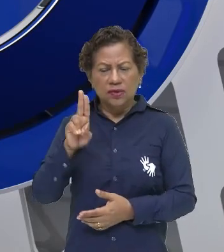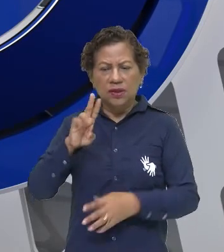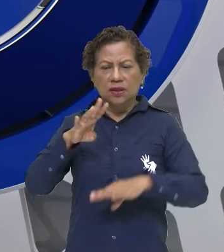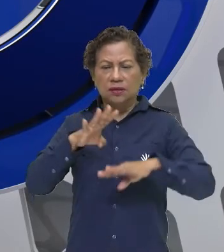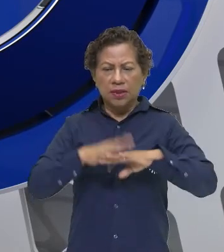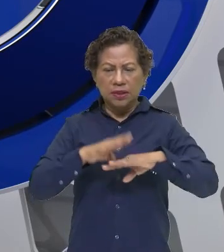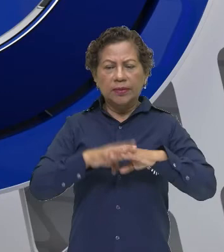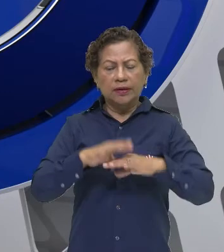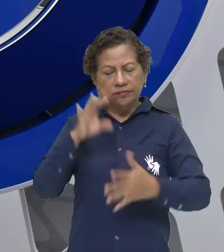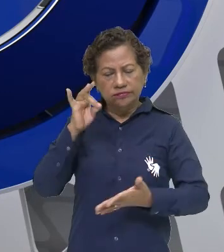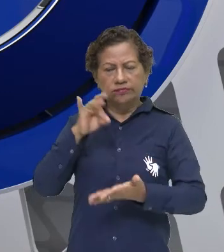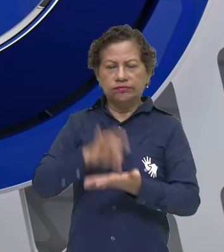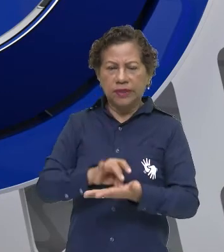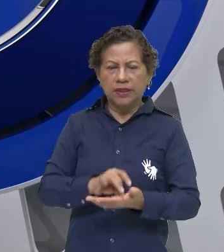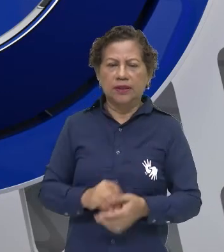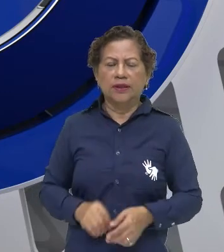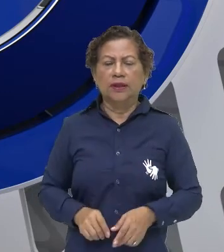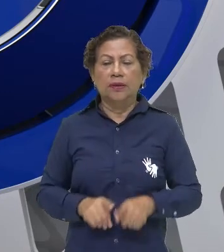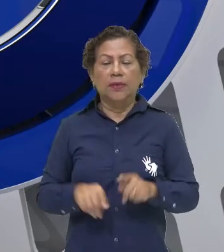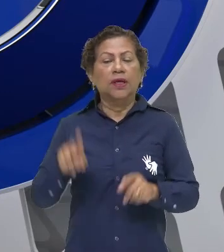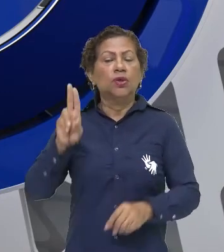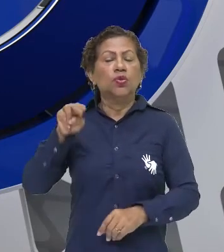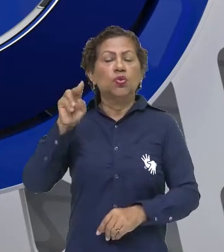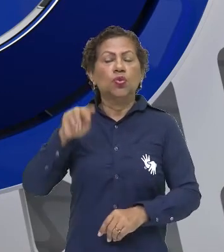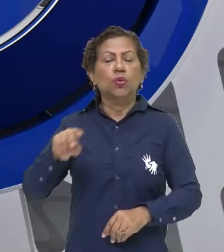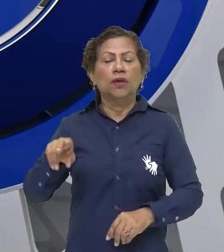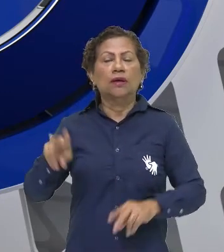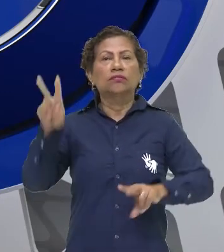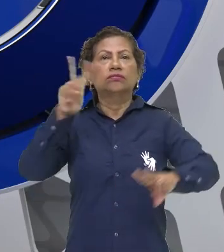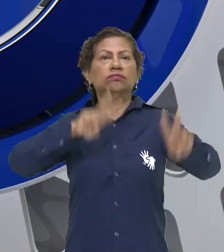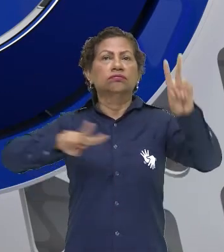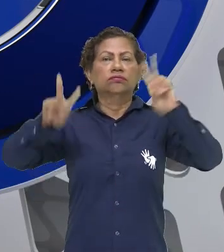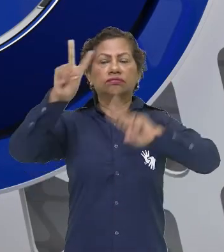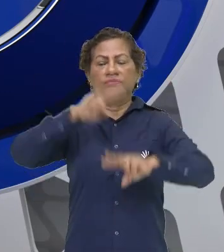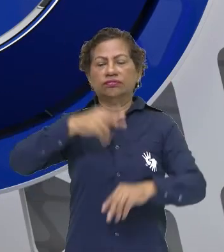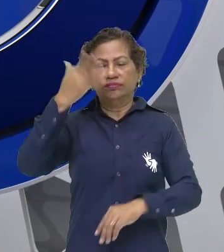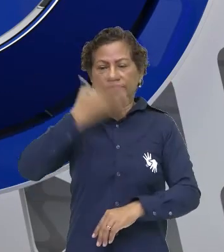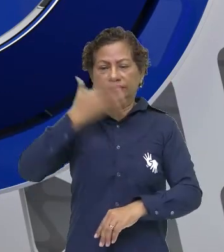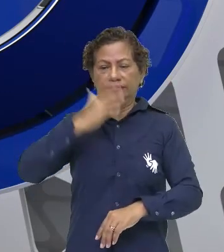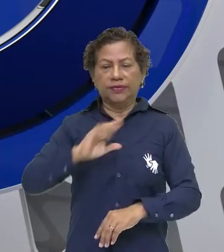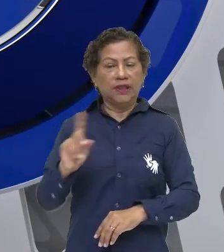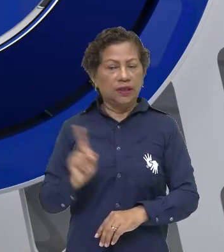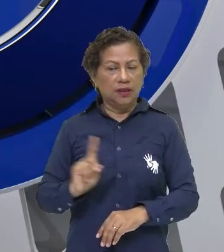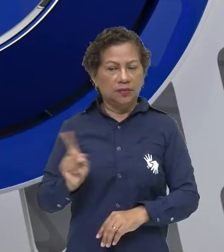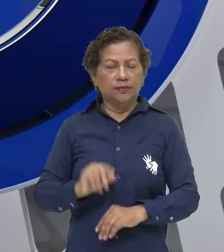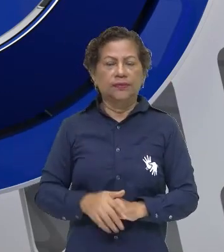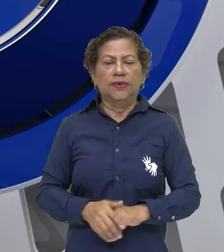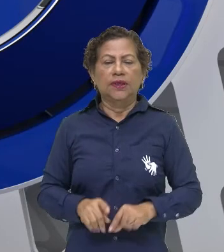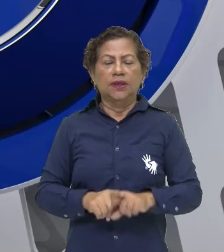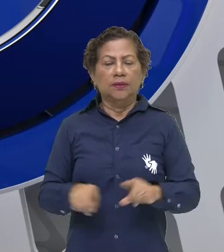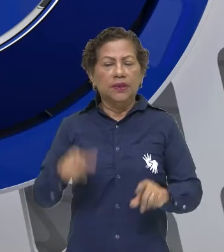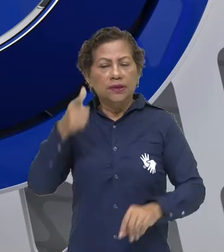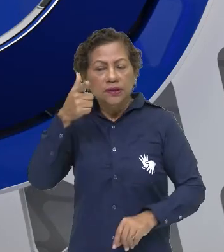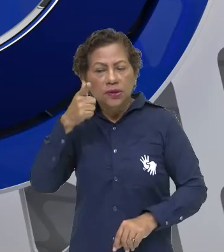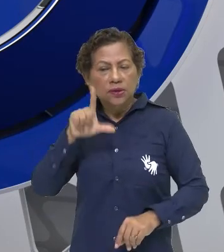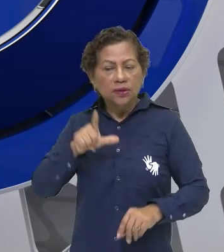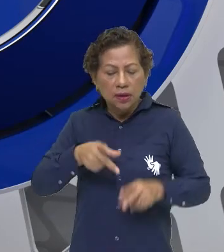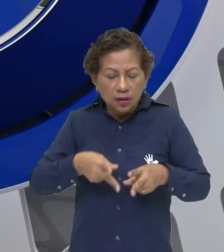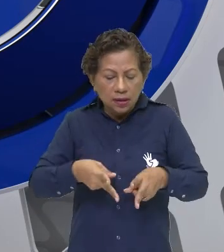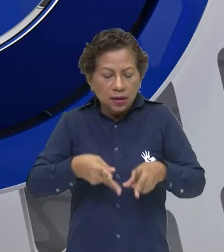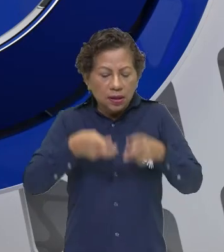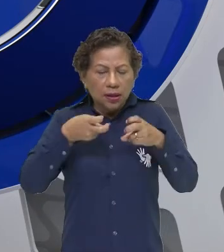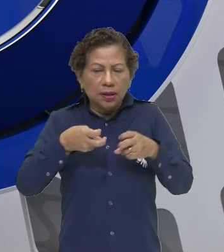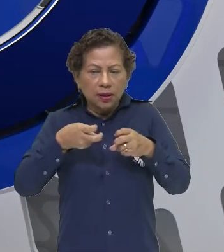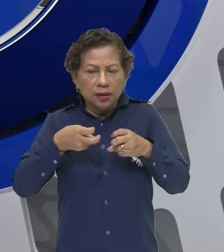Então, era validado. Mas nunca era visualizado. E eles conseguiram captar essas